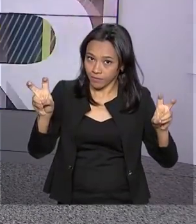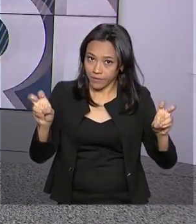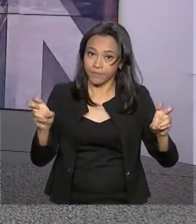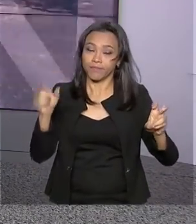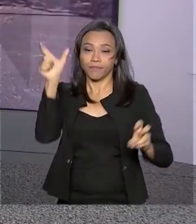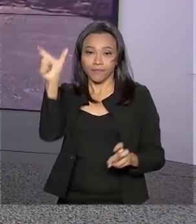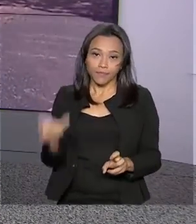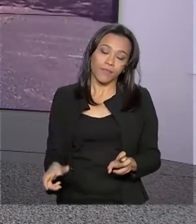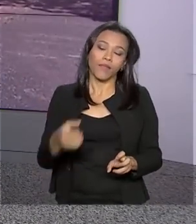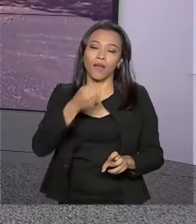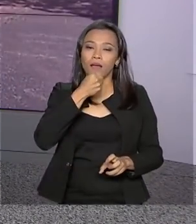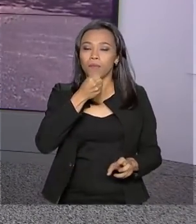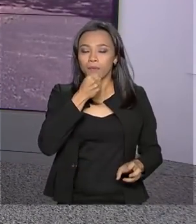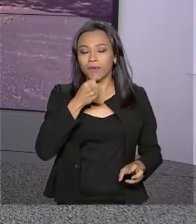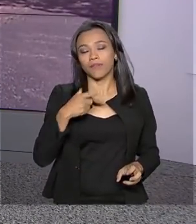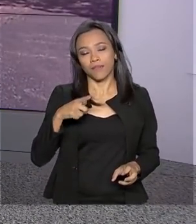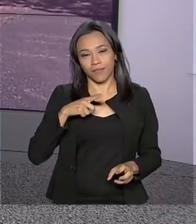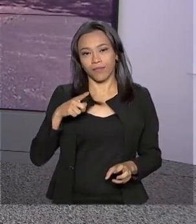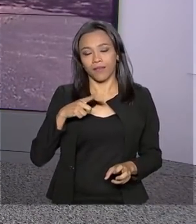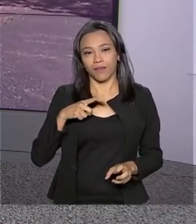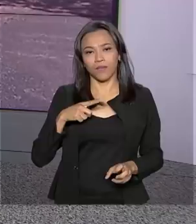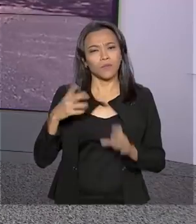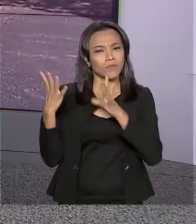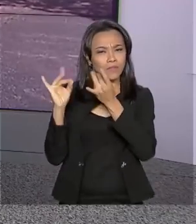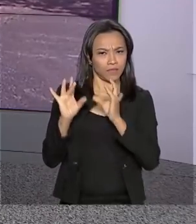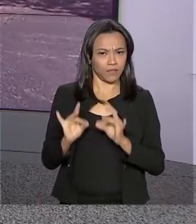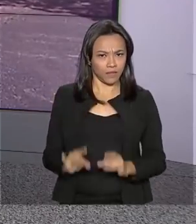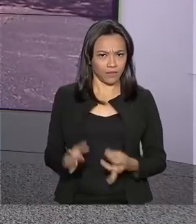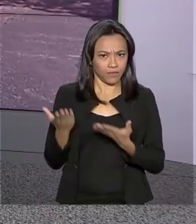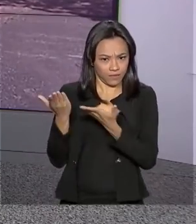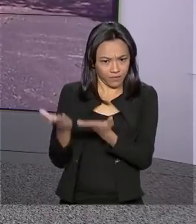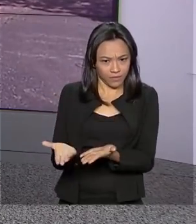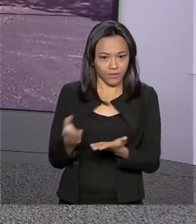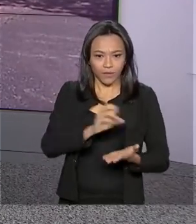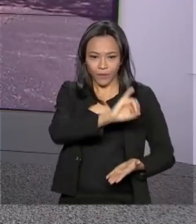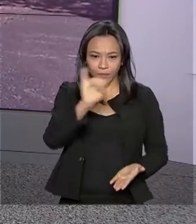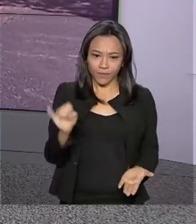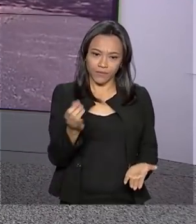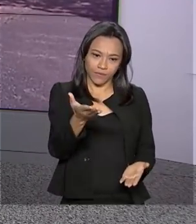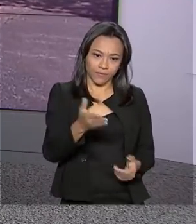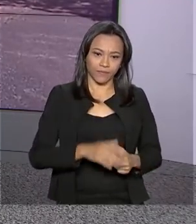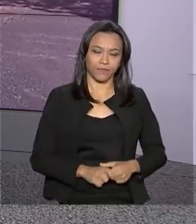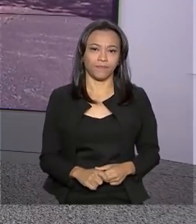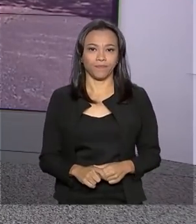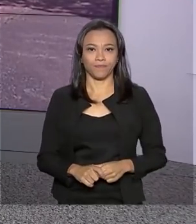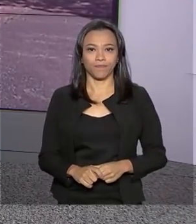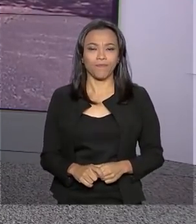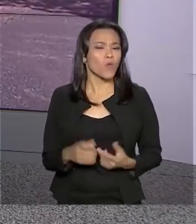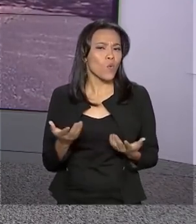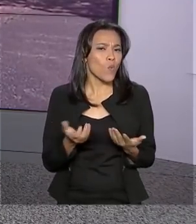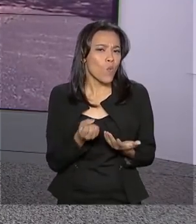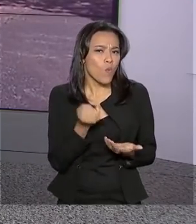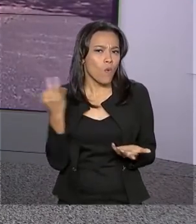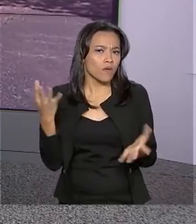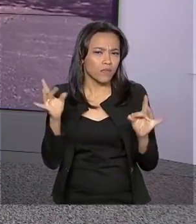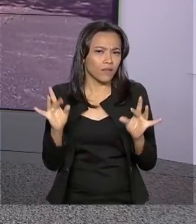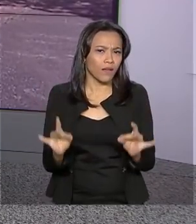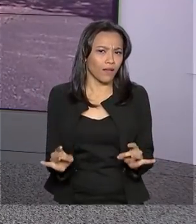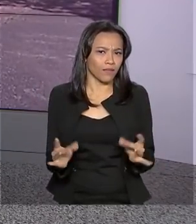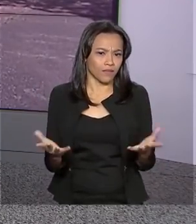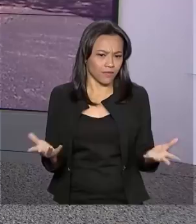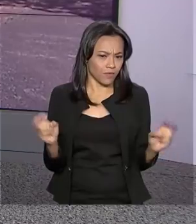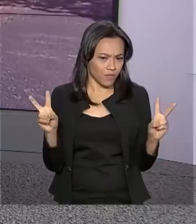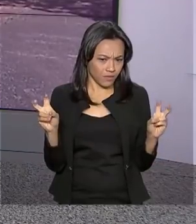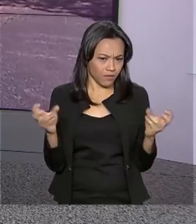repórter Márcia Fernandes traz os detalhes para a gente. Oi Márcia, quais são os detalhes que você tem aí para a gente